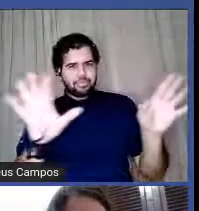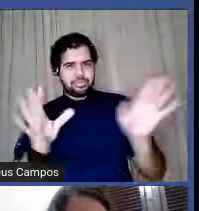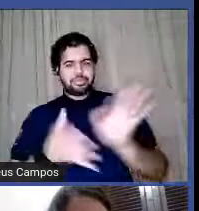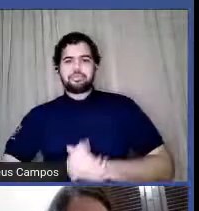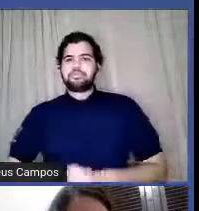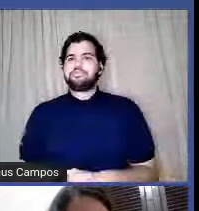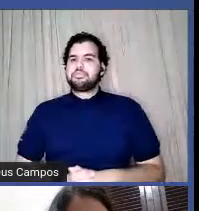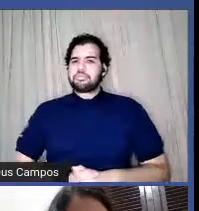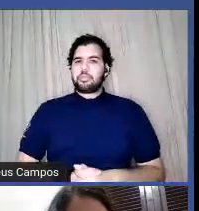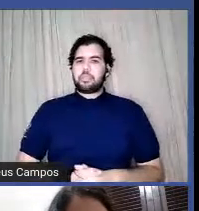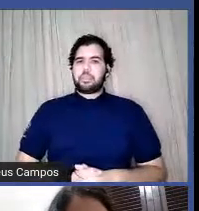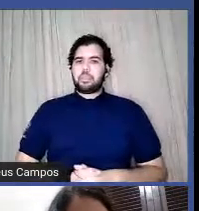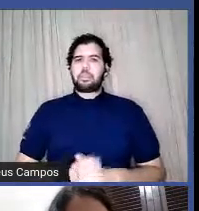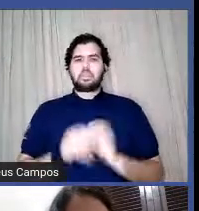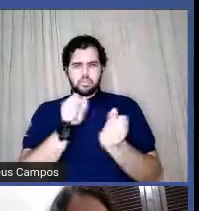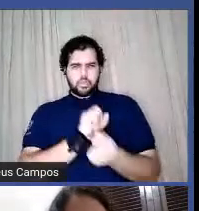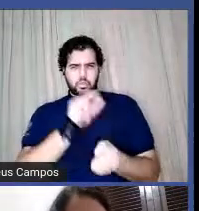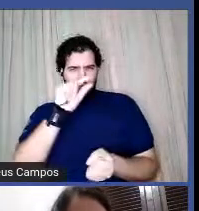Só um minuto.